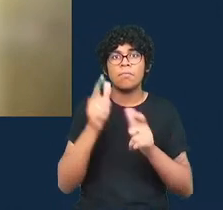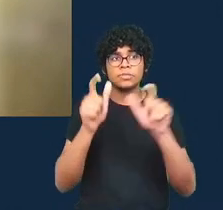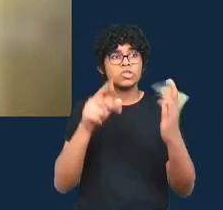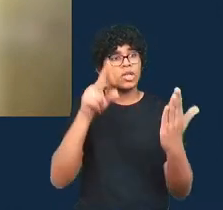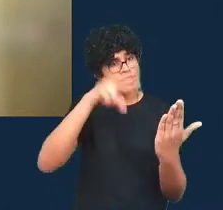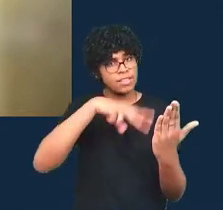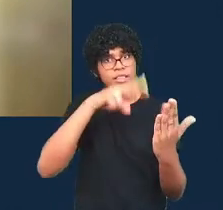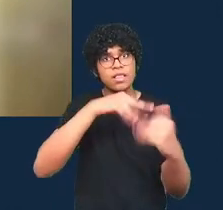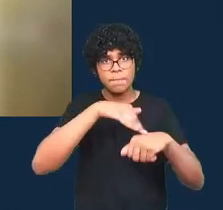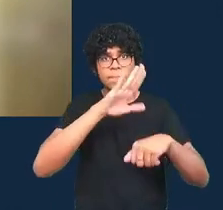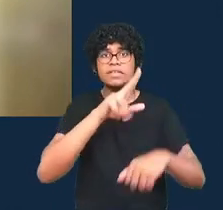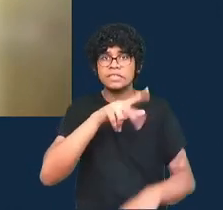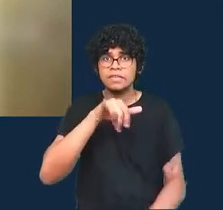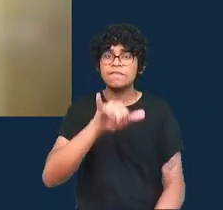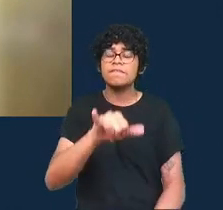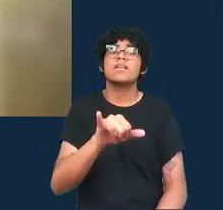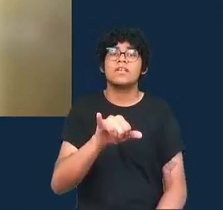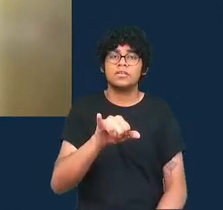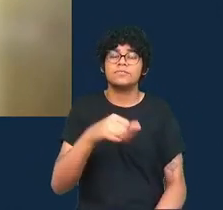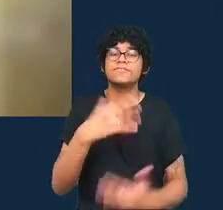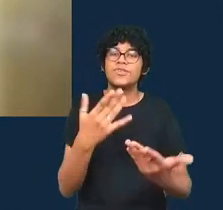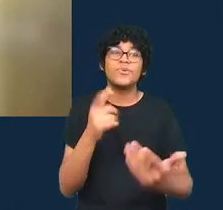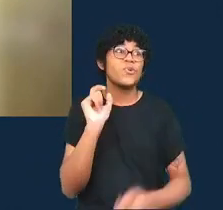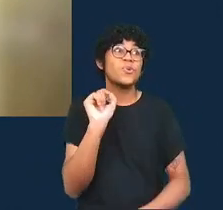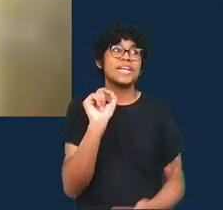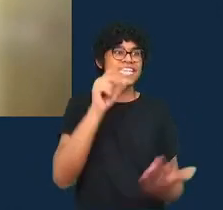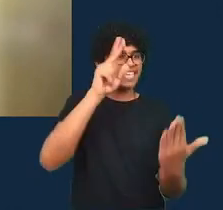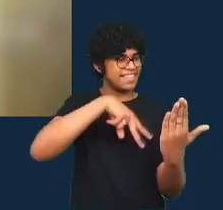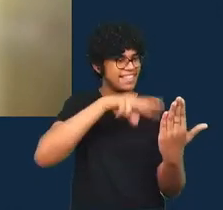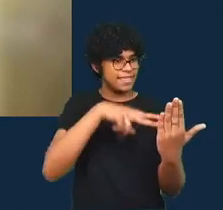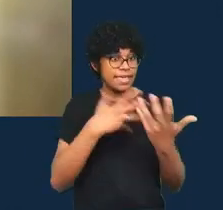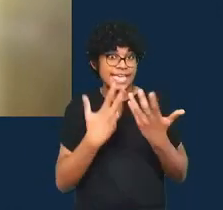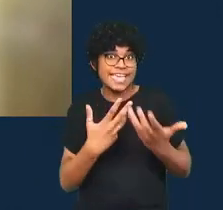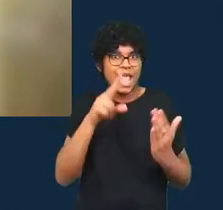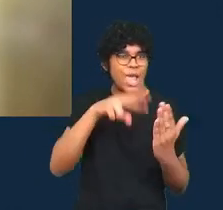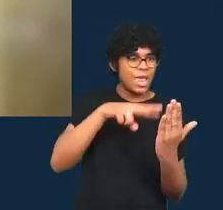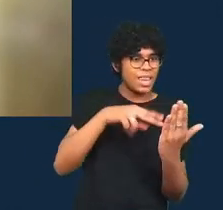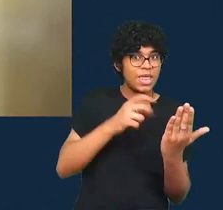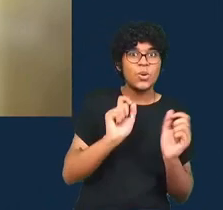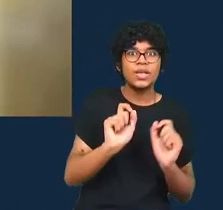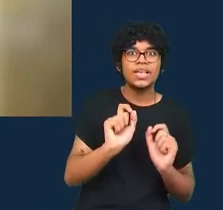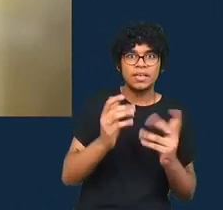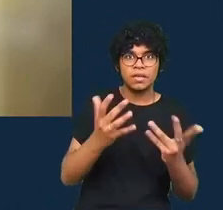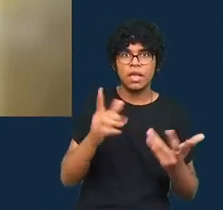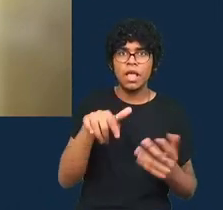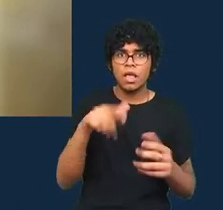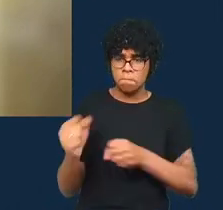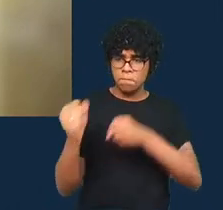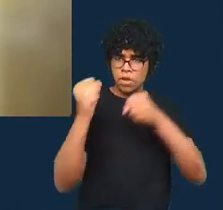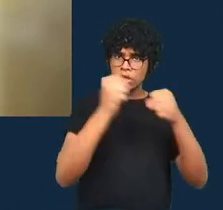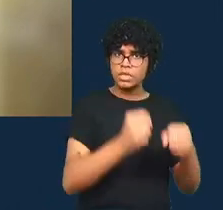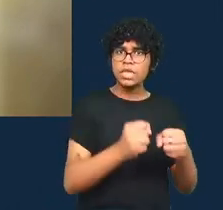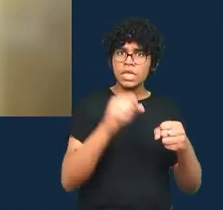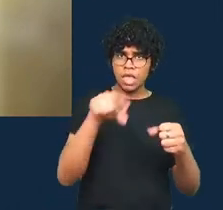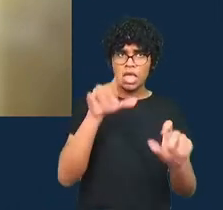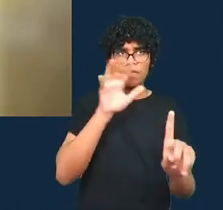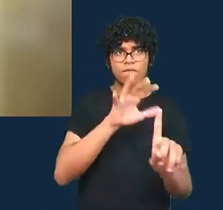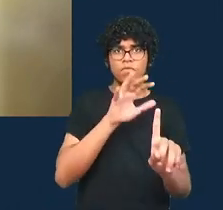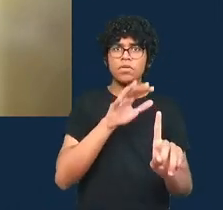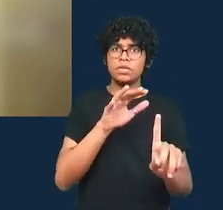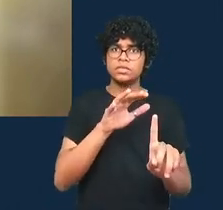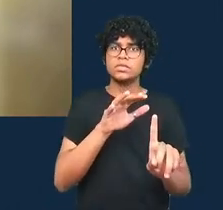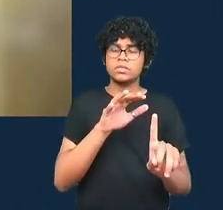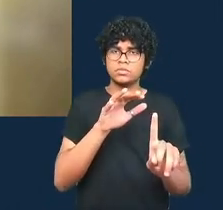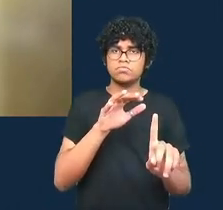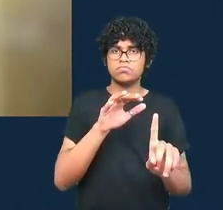questão de o que as pessoas leem e querem isso é muito poderoso junto aos jornalistas eu digo isso para